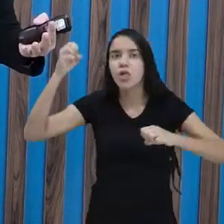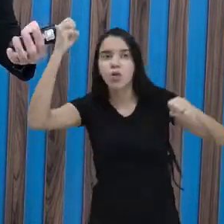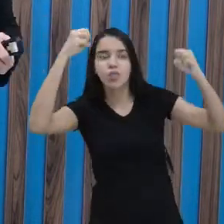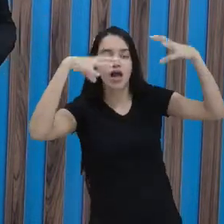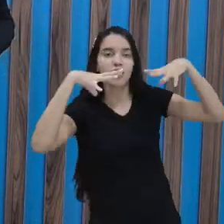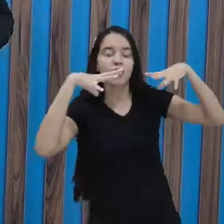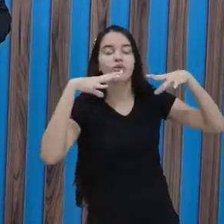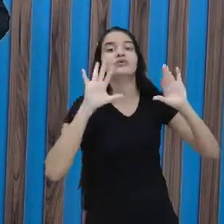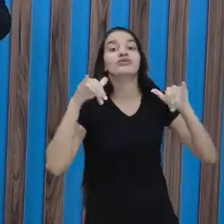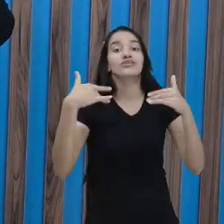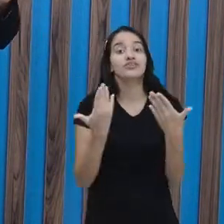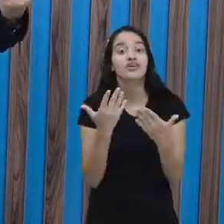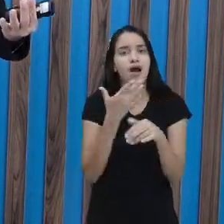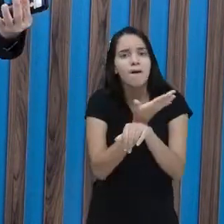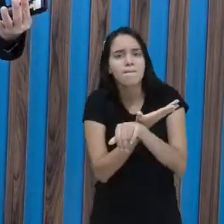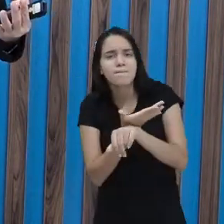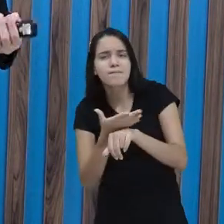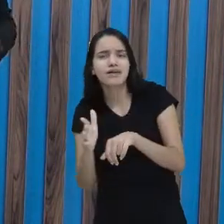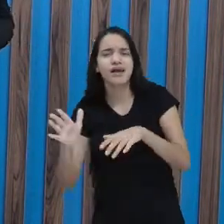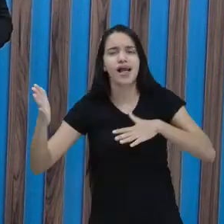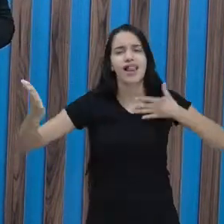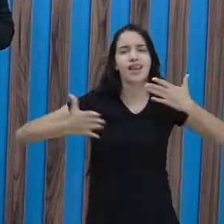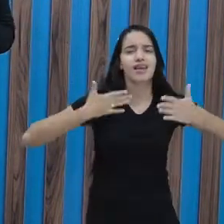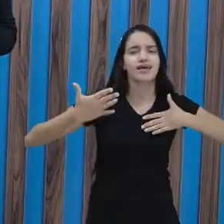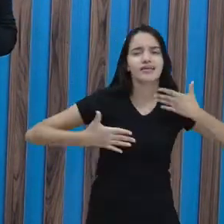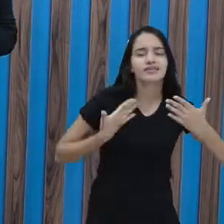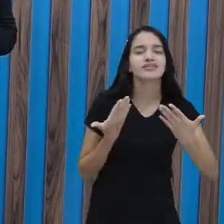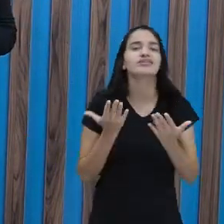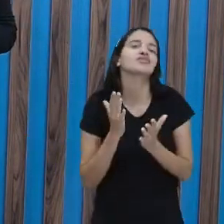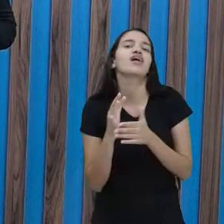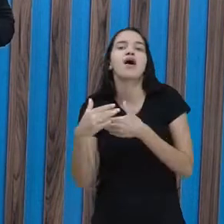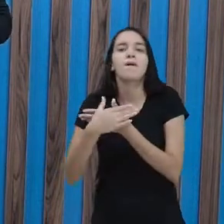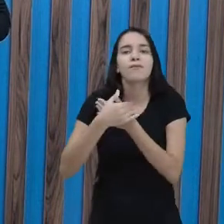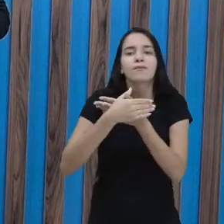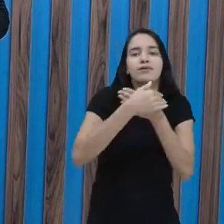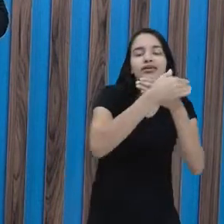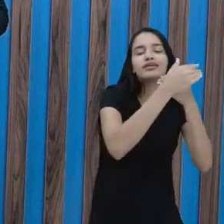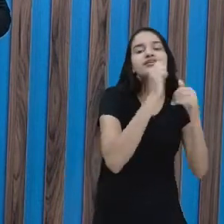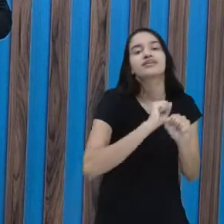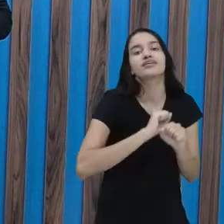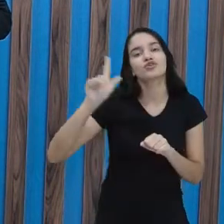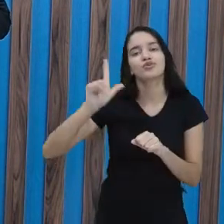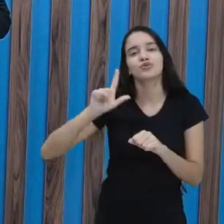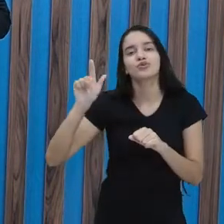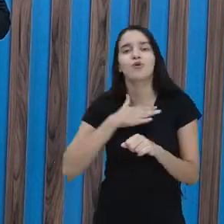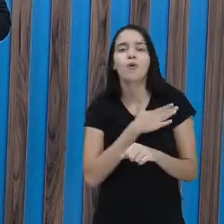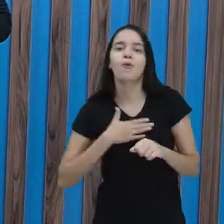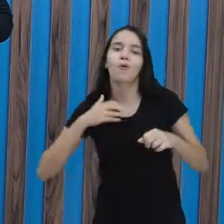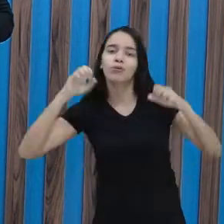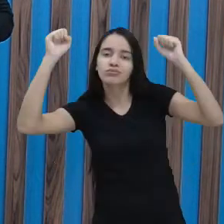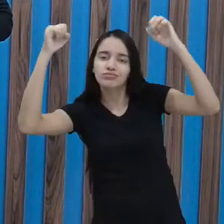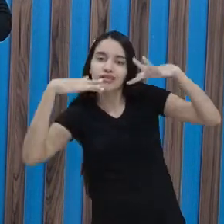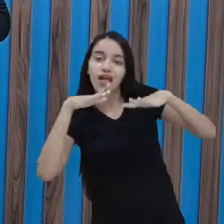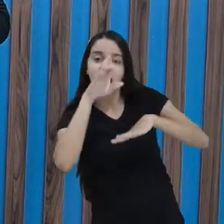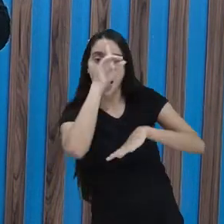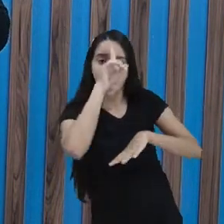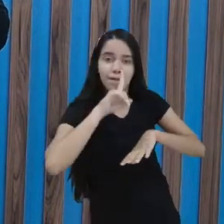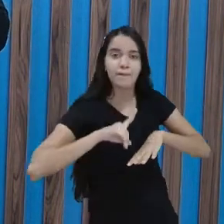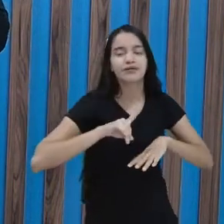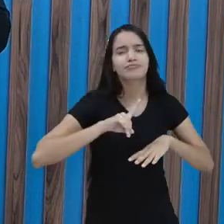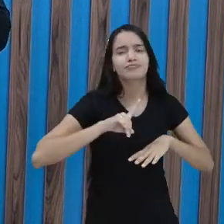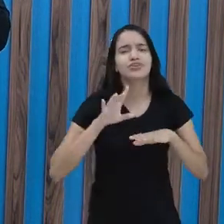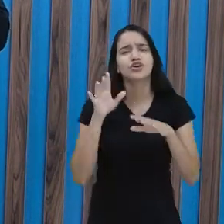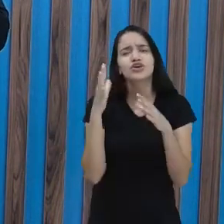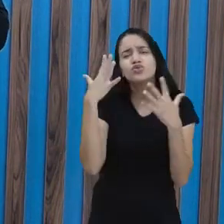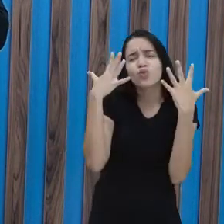brancas são alegres e francas. Borboletas azuis gostam muito de luz. As amarelinhas são